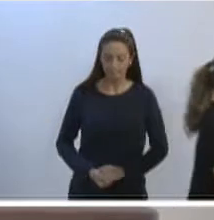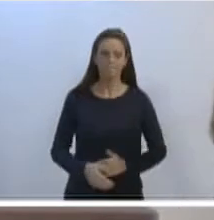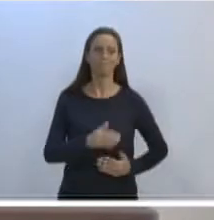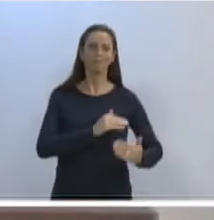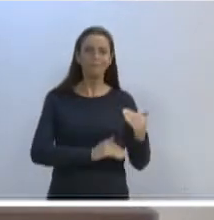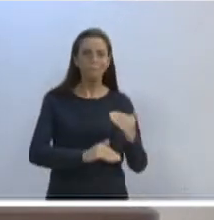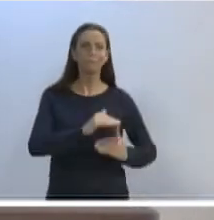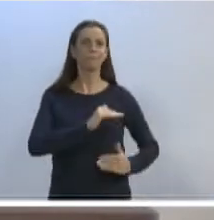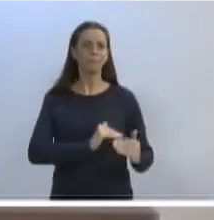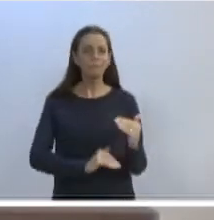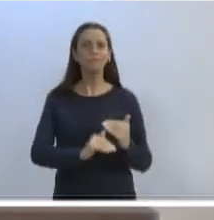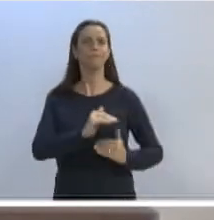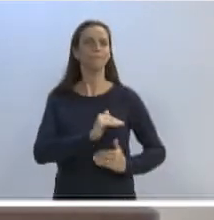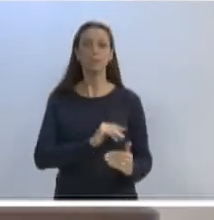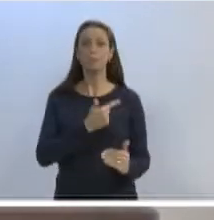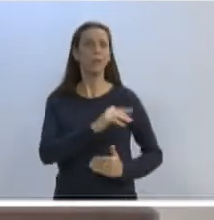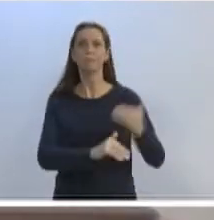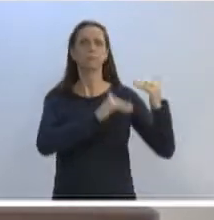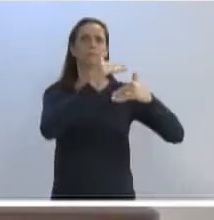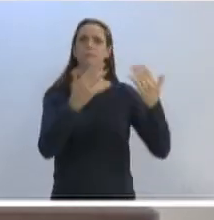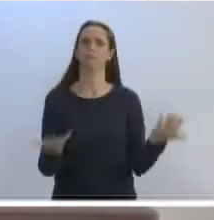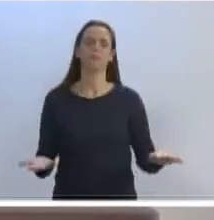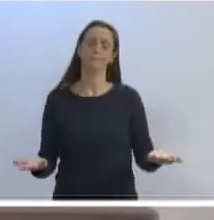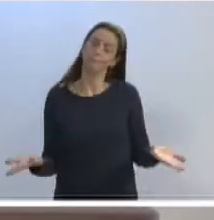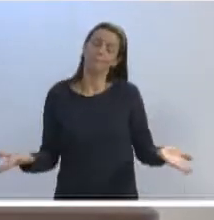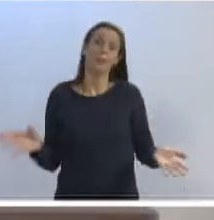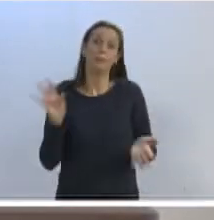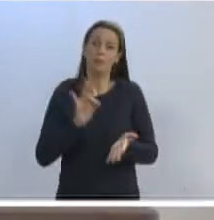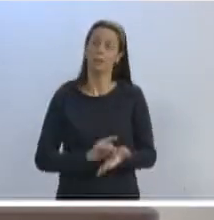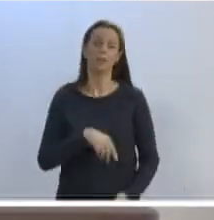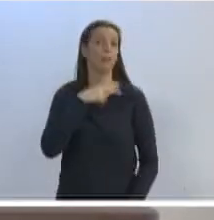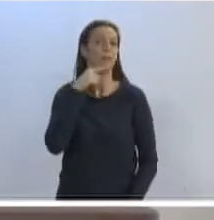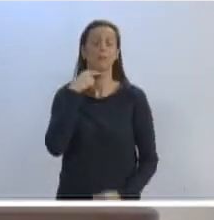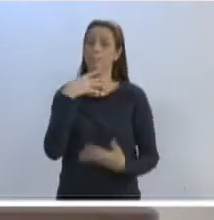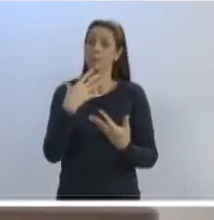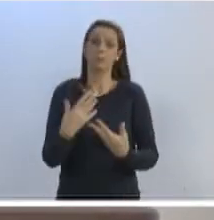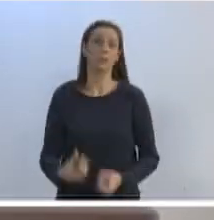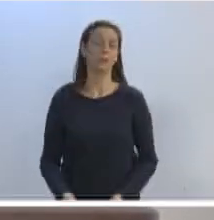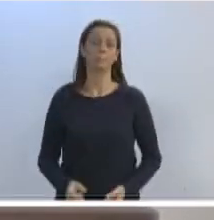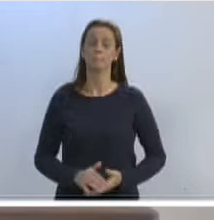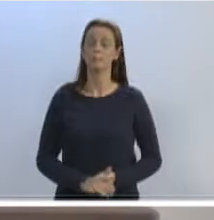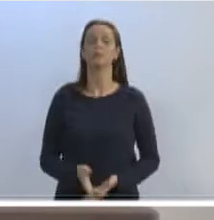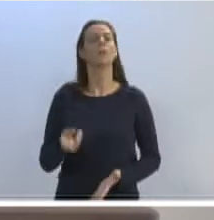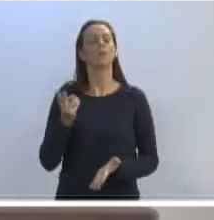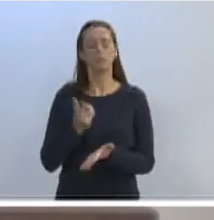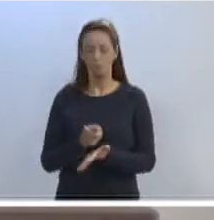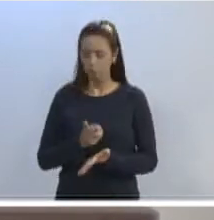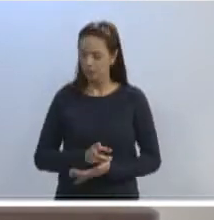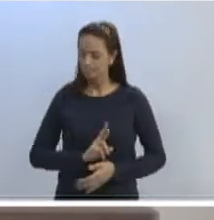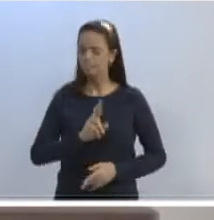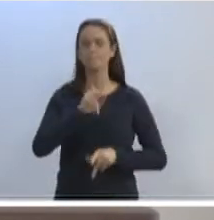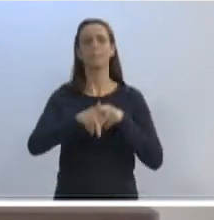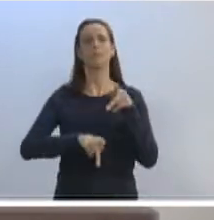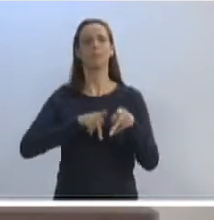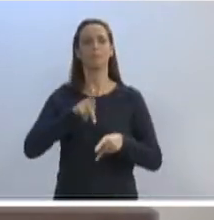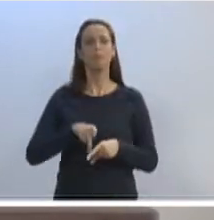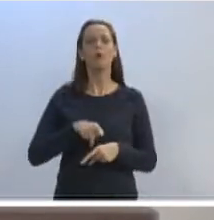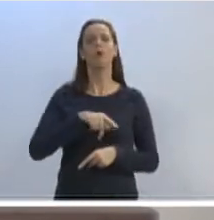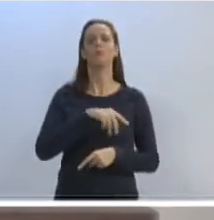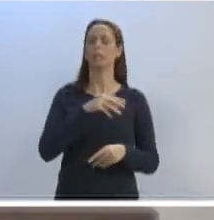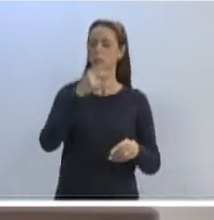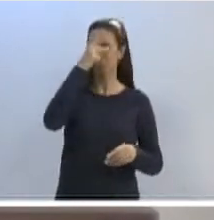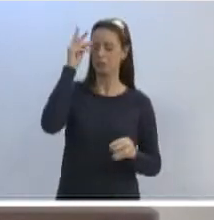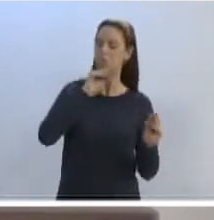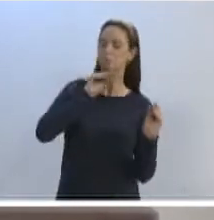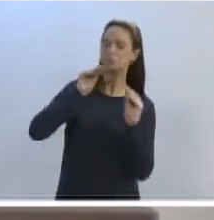coisas voltam para trás, e as coisas voltam para a estaca zero e realmente não dá mais. Então, gente vai continuar sendo a voz desse povo esquecido nos diversos